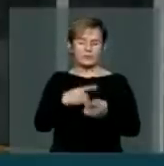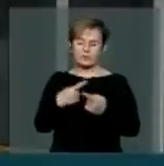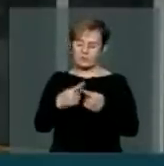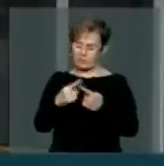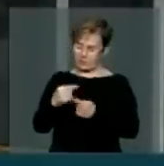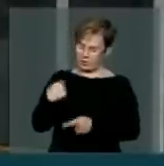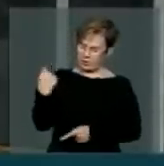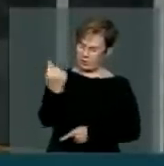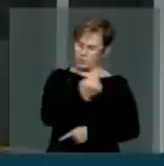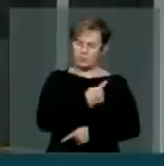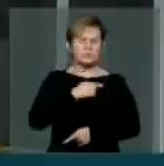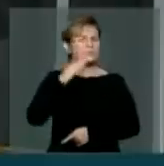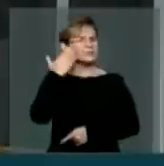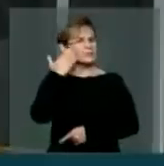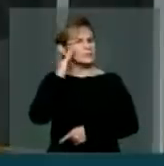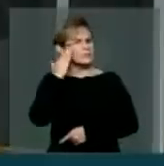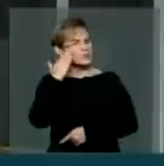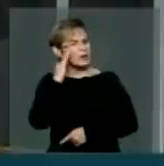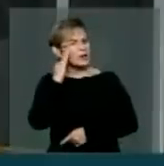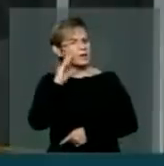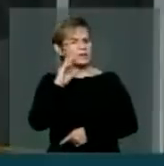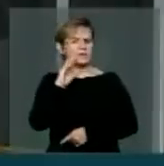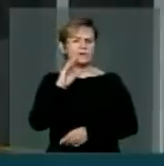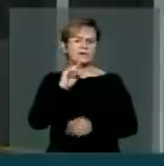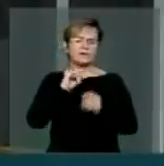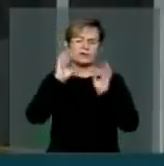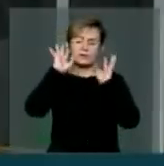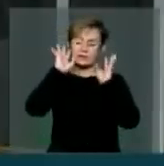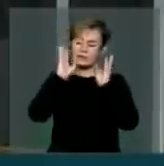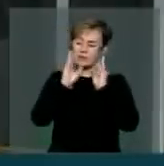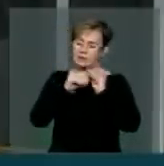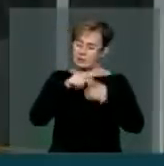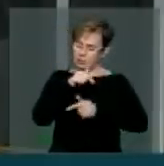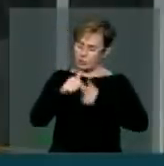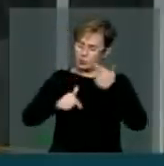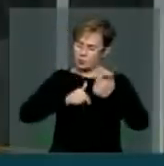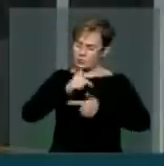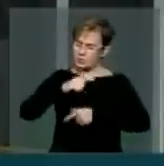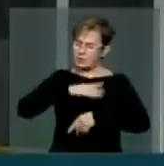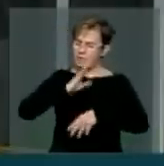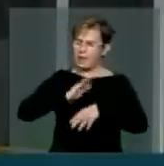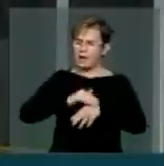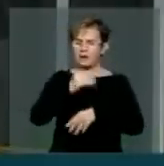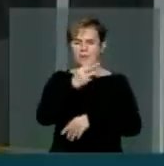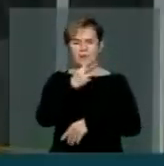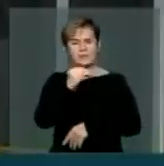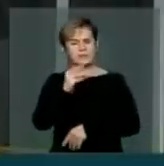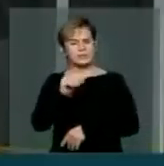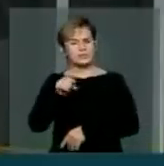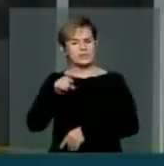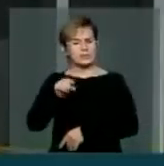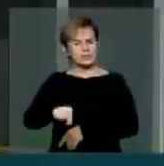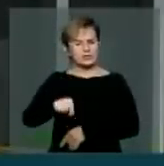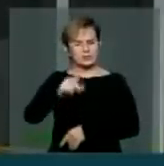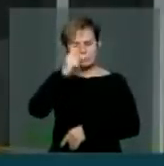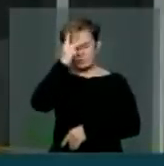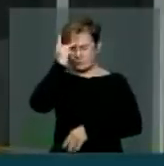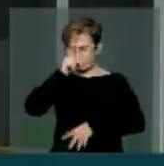compreendemos que é muito importante o trabalho de mais de 300 mil brasileiros